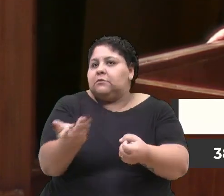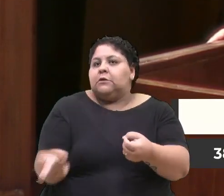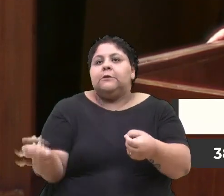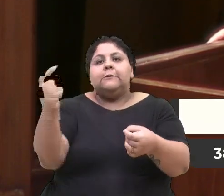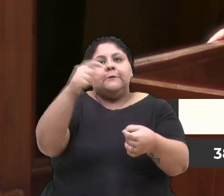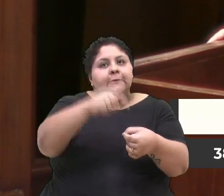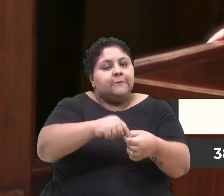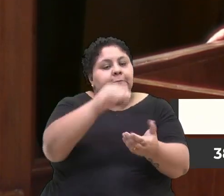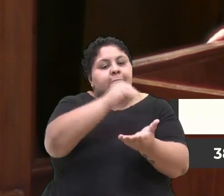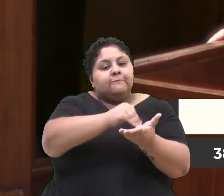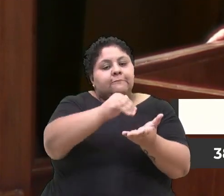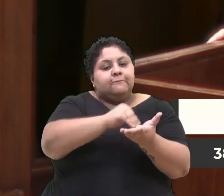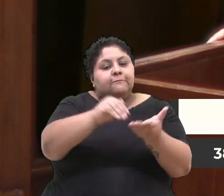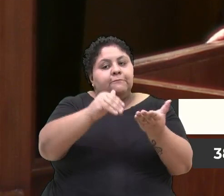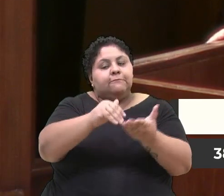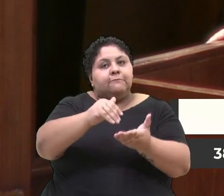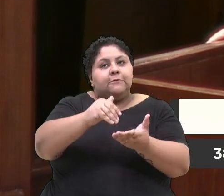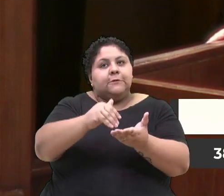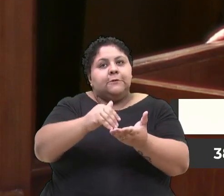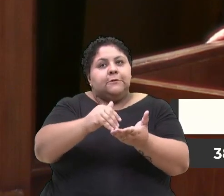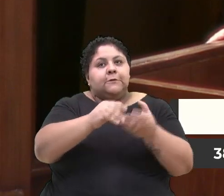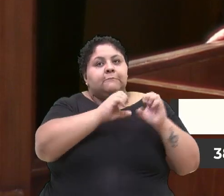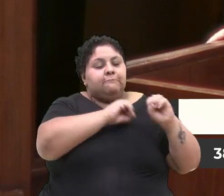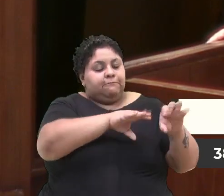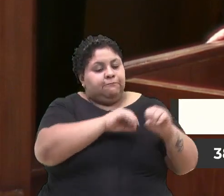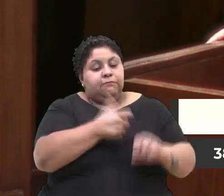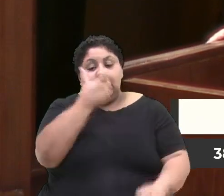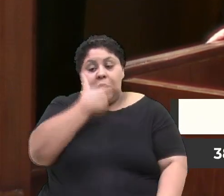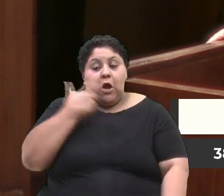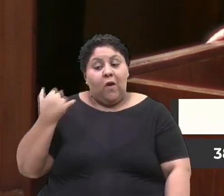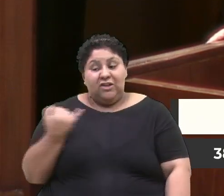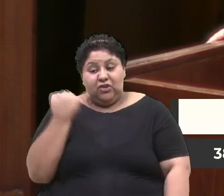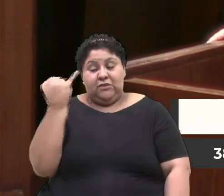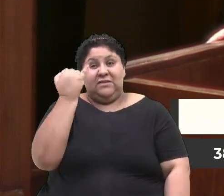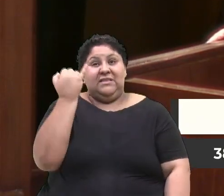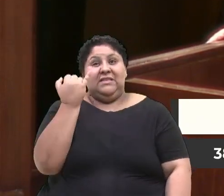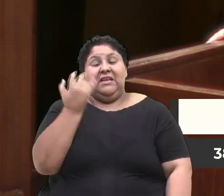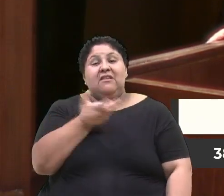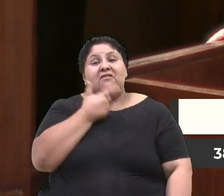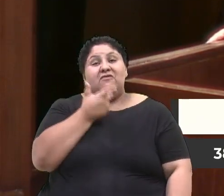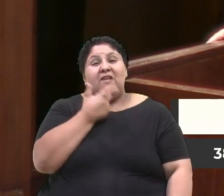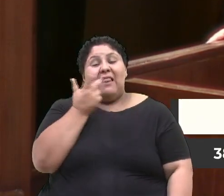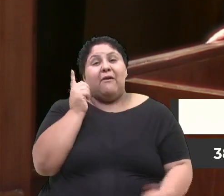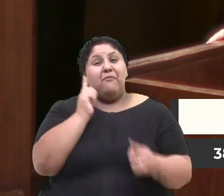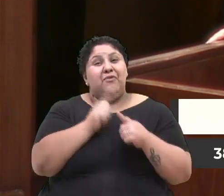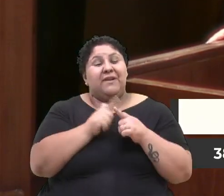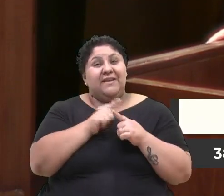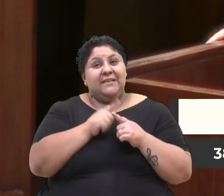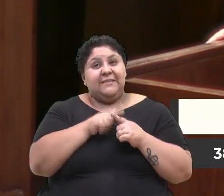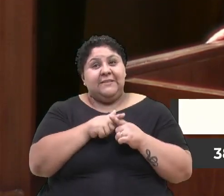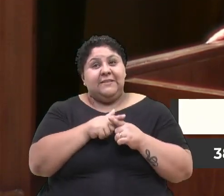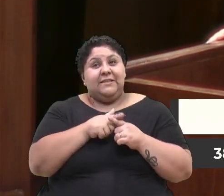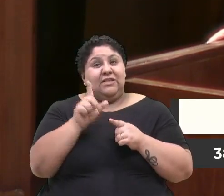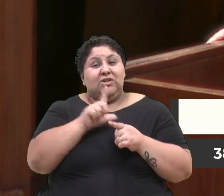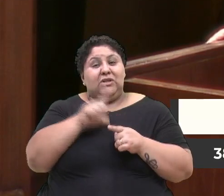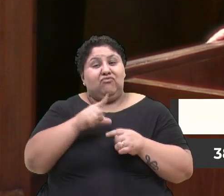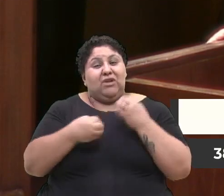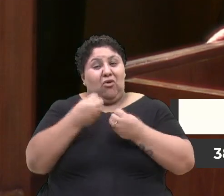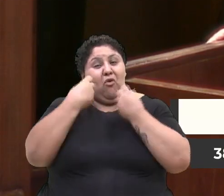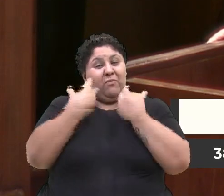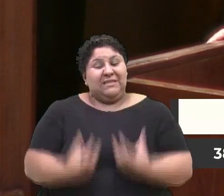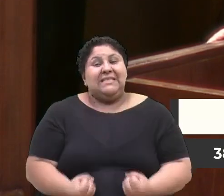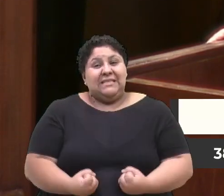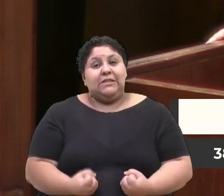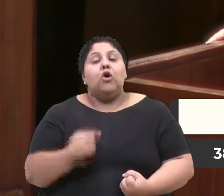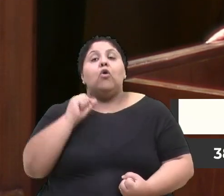secretário da Educação. Então, acho que isso é importante colocar, porque isso é inadmissível. Qual é a